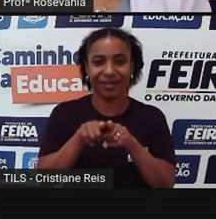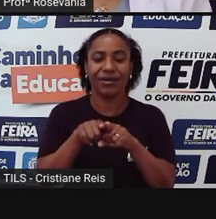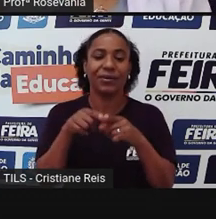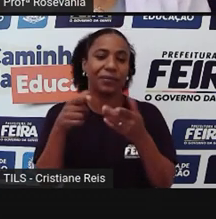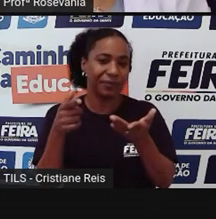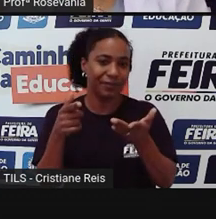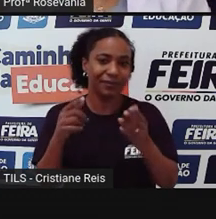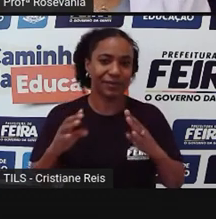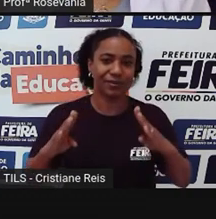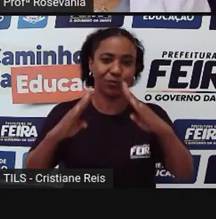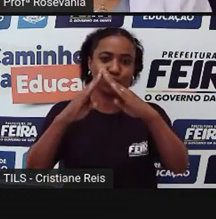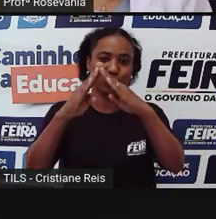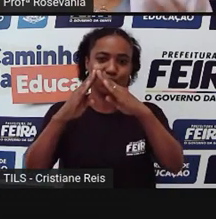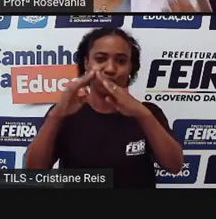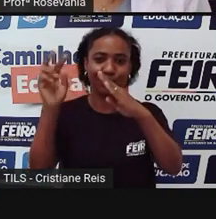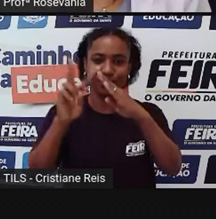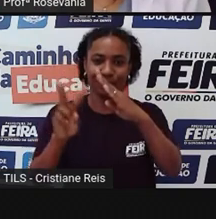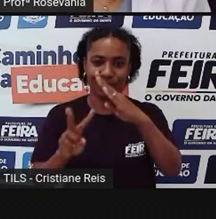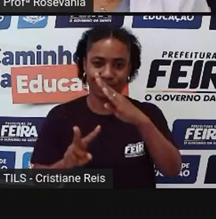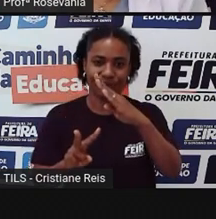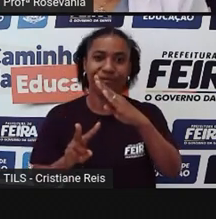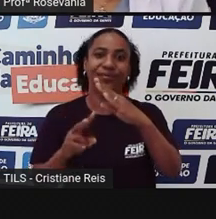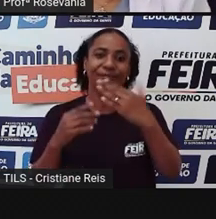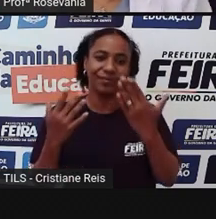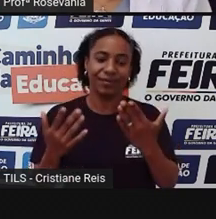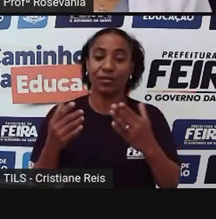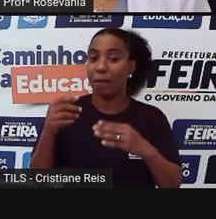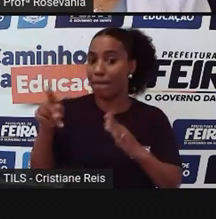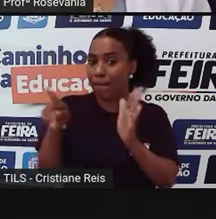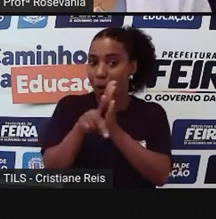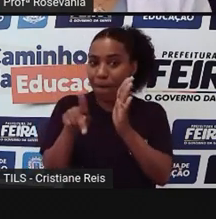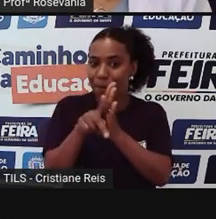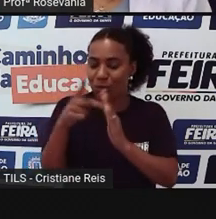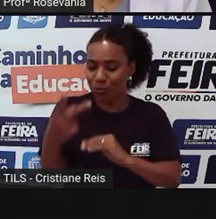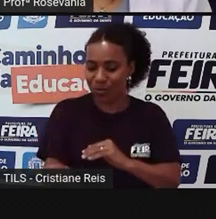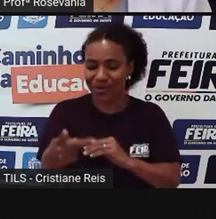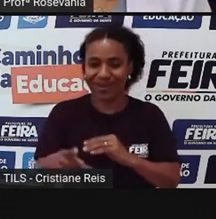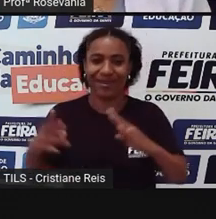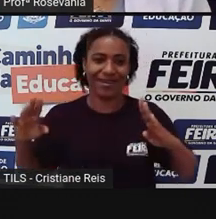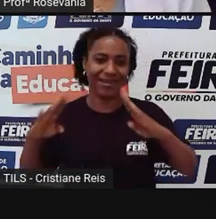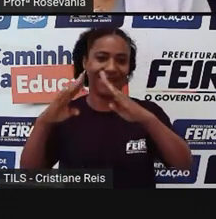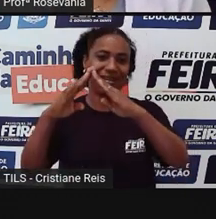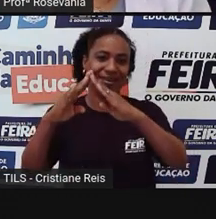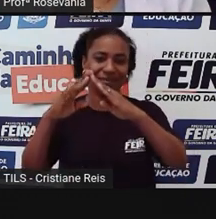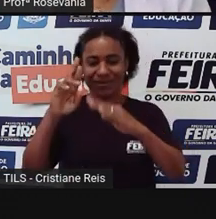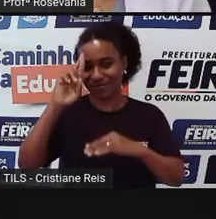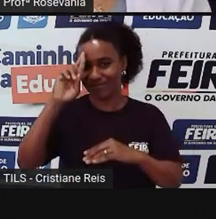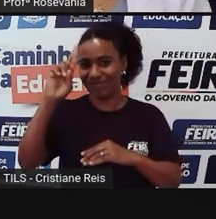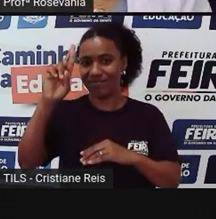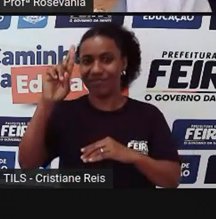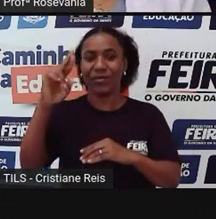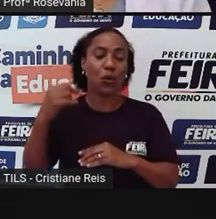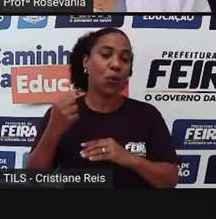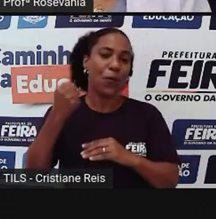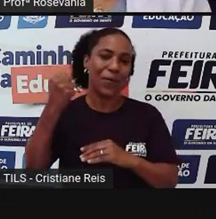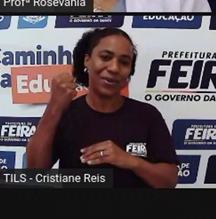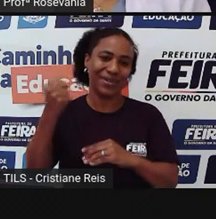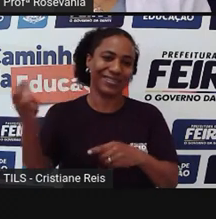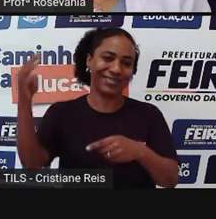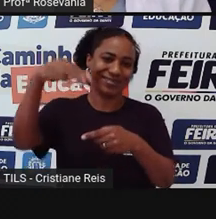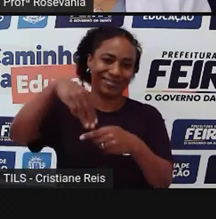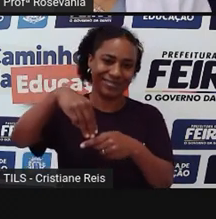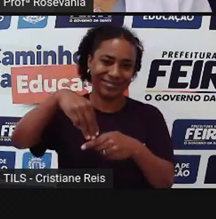também essa ligação com eles, mas, de qualquer forma, era o nosso poder local e era o que a gente precisava para ter a